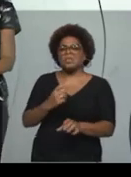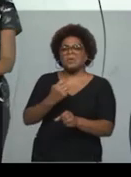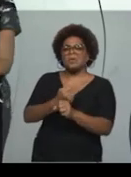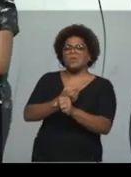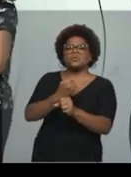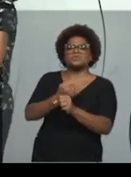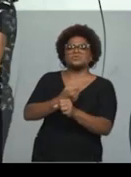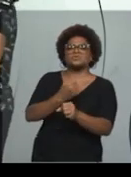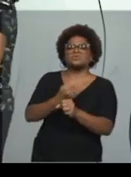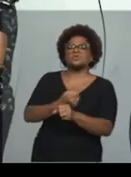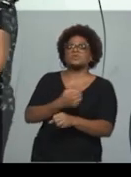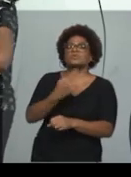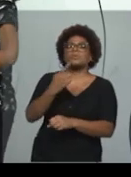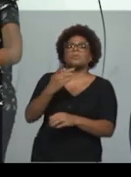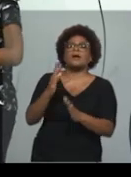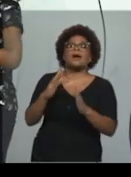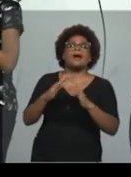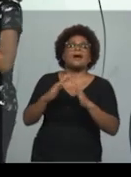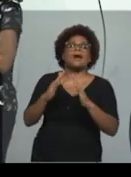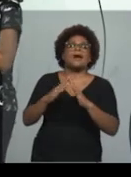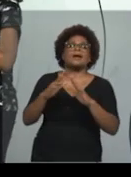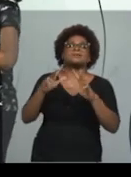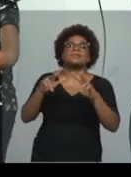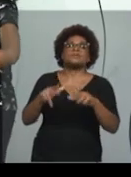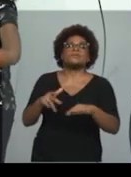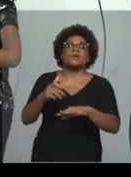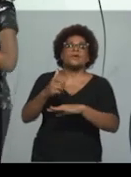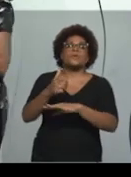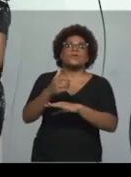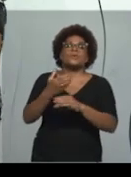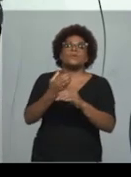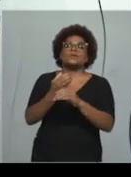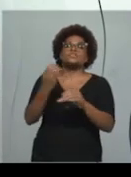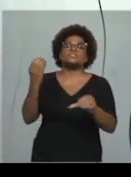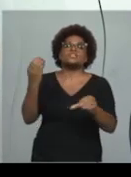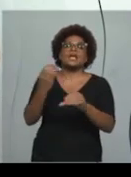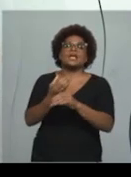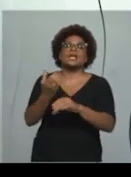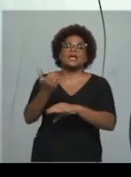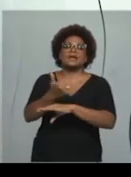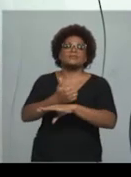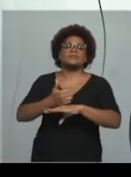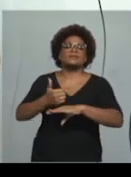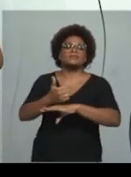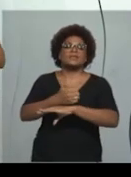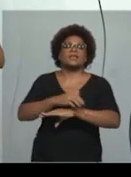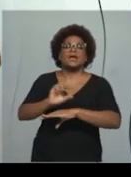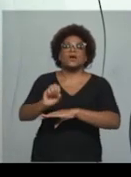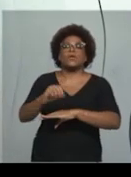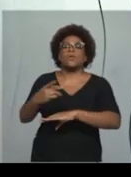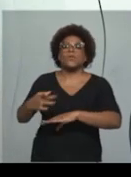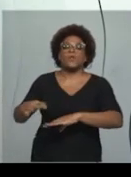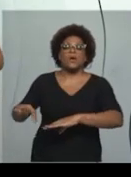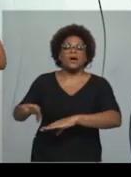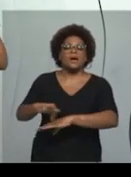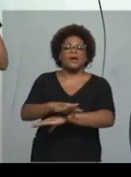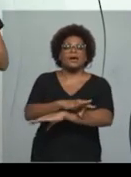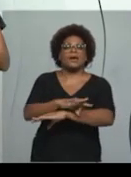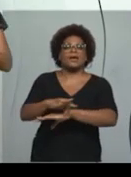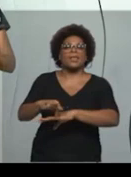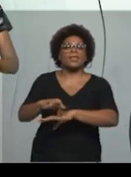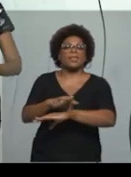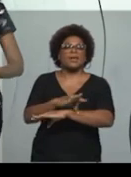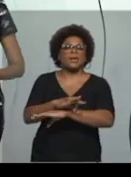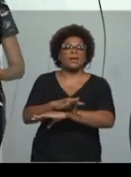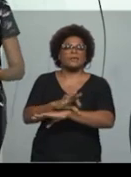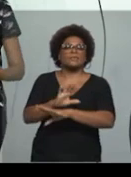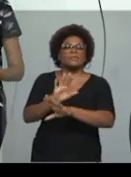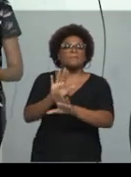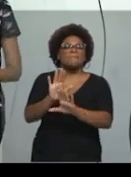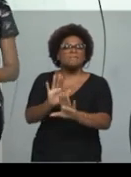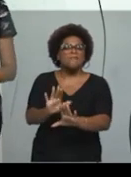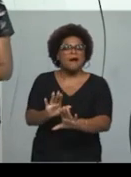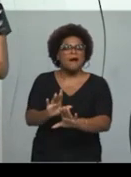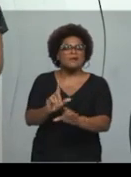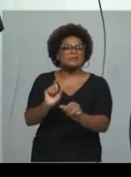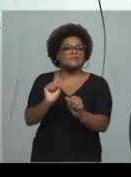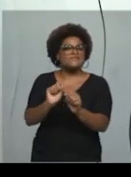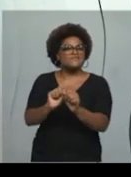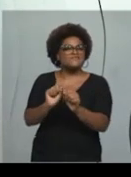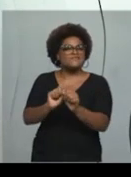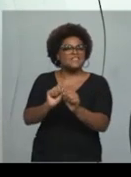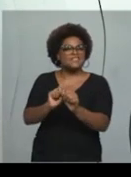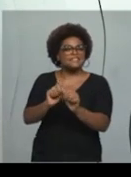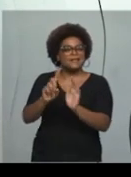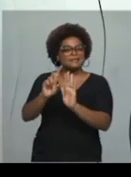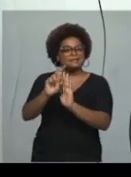engenheiro, mas eu reconstruí isso aí, ao fazer poemas, né,